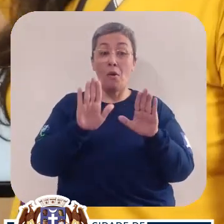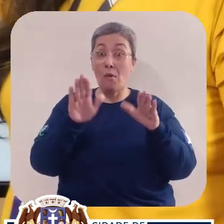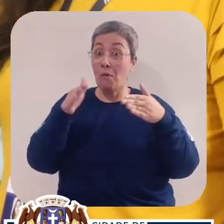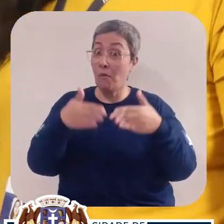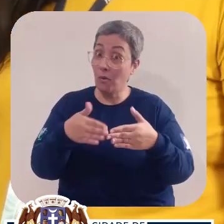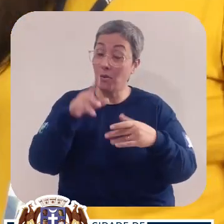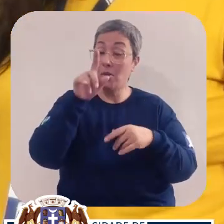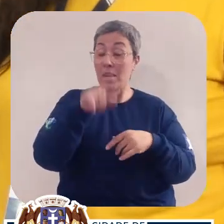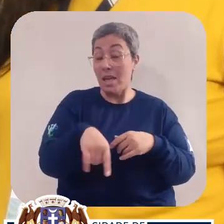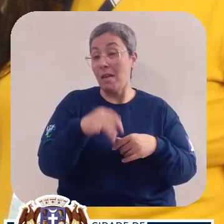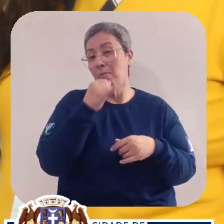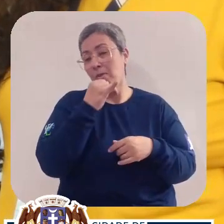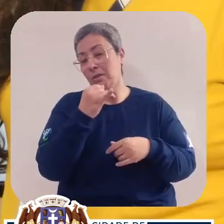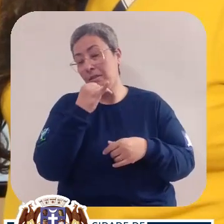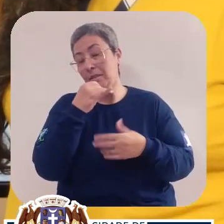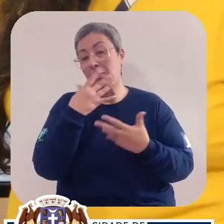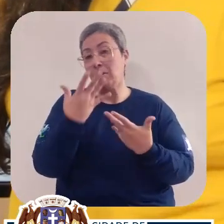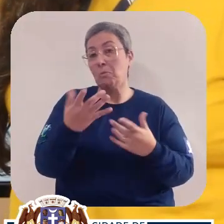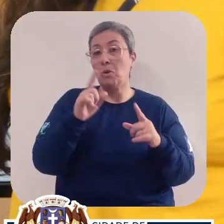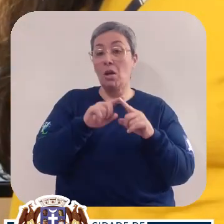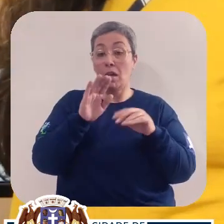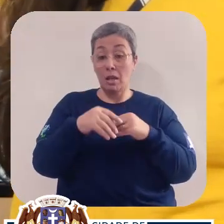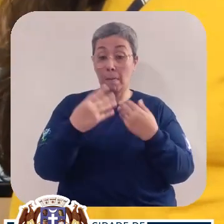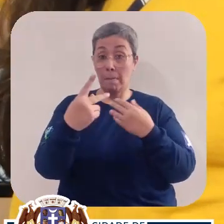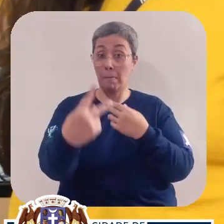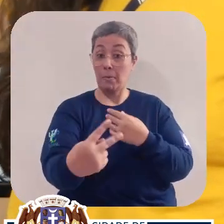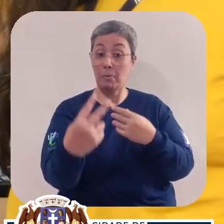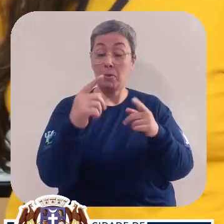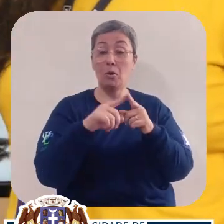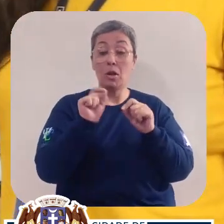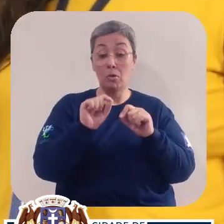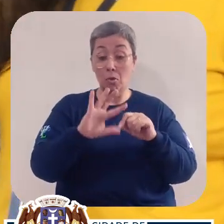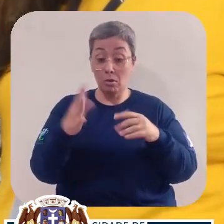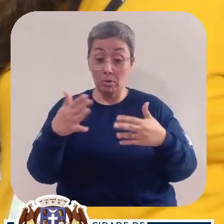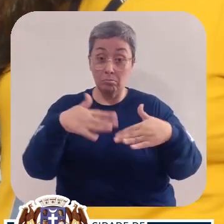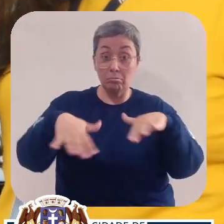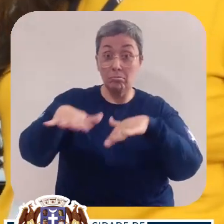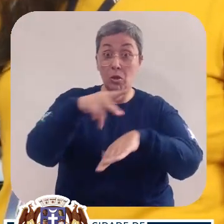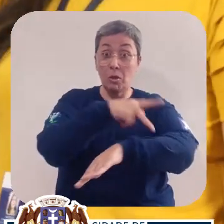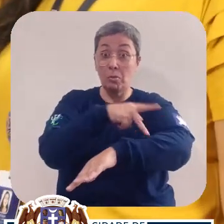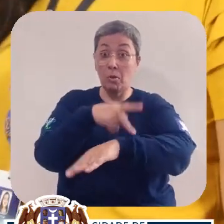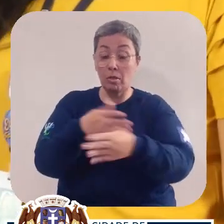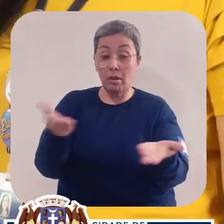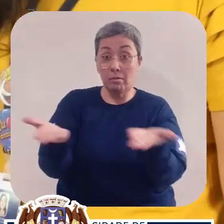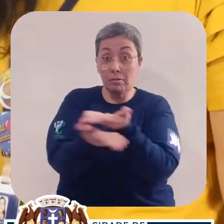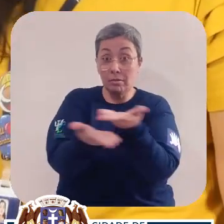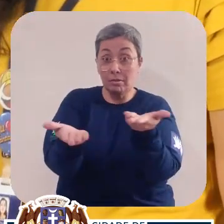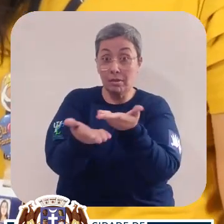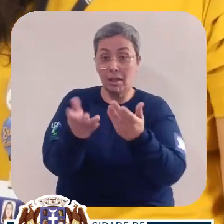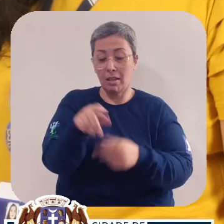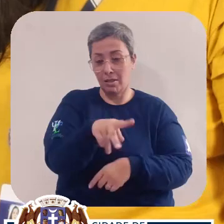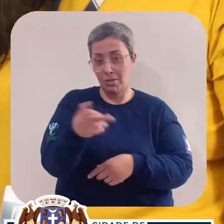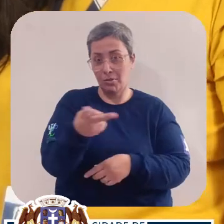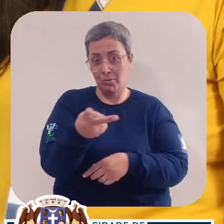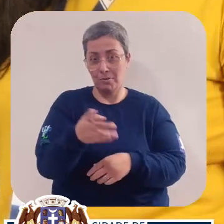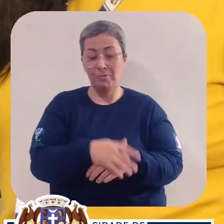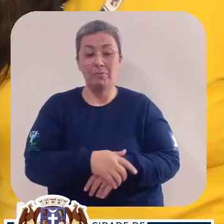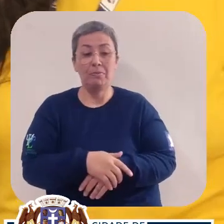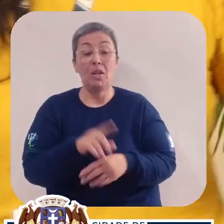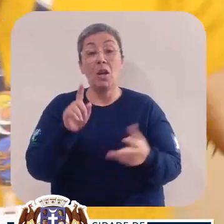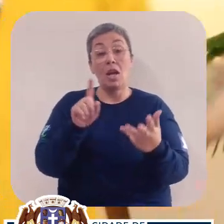O foco nessa foto aqui, por exemplo, está na criança e na situação pedagógica, na interação das duas.